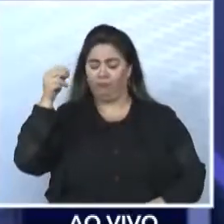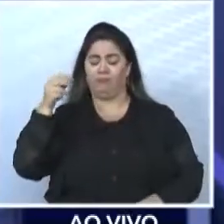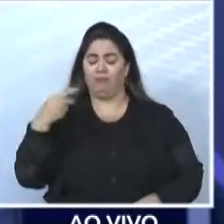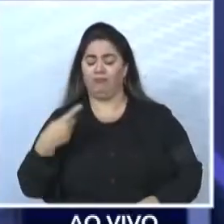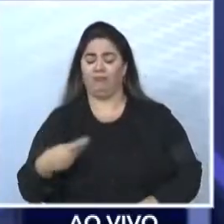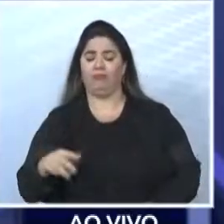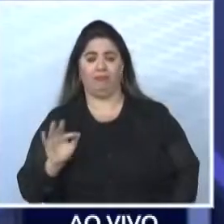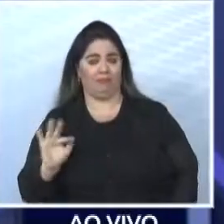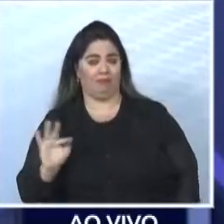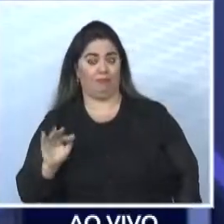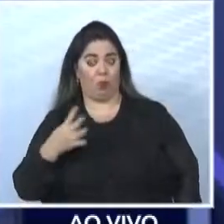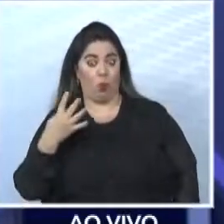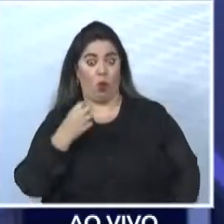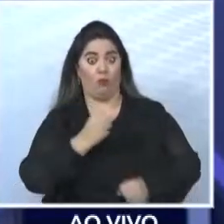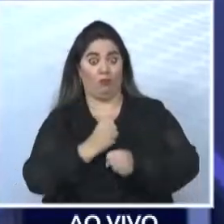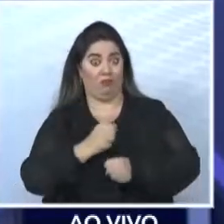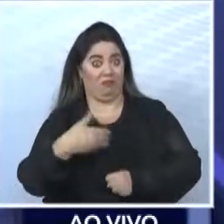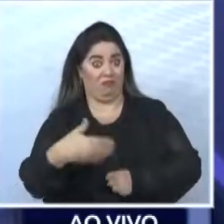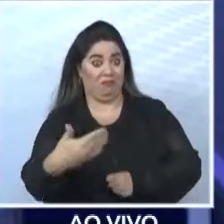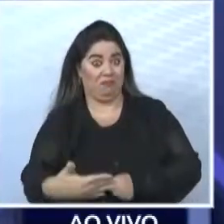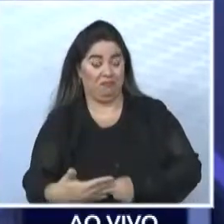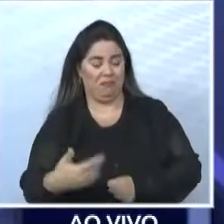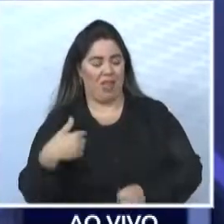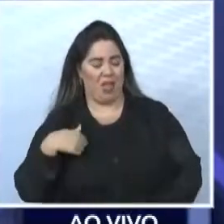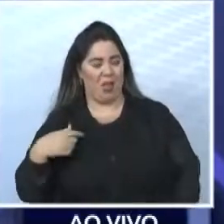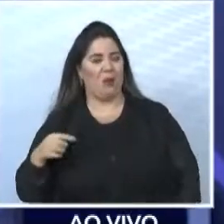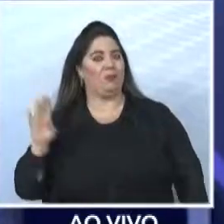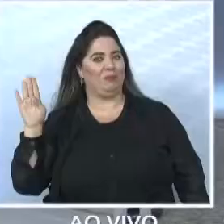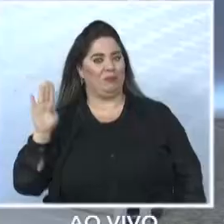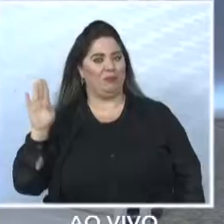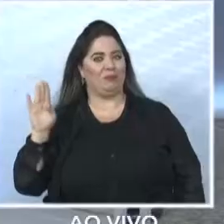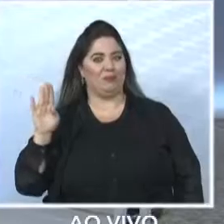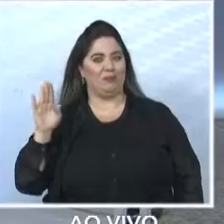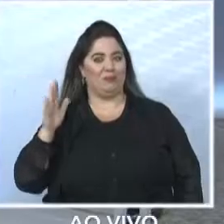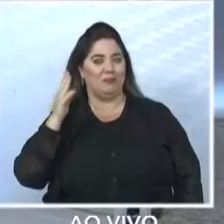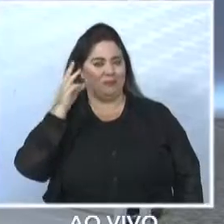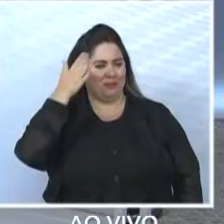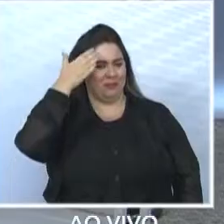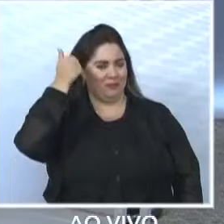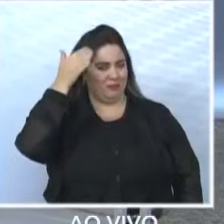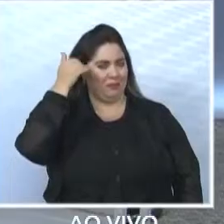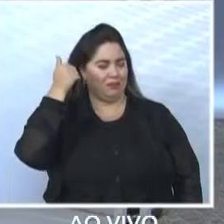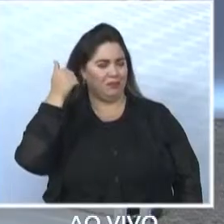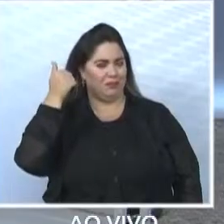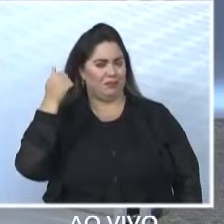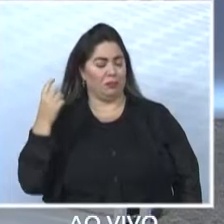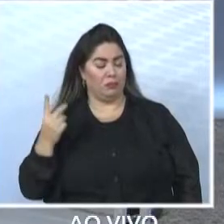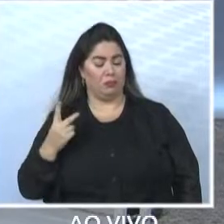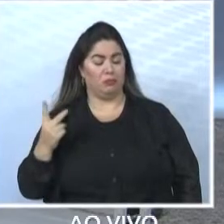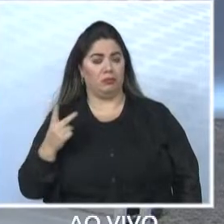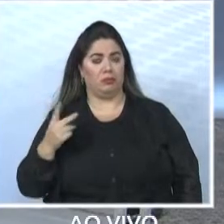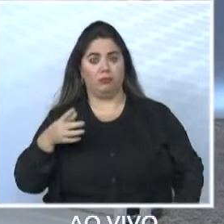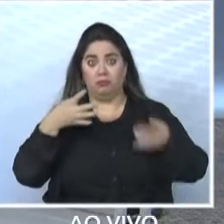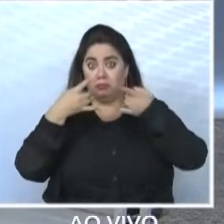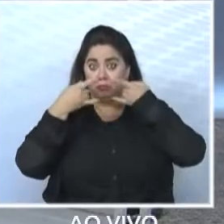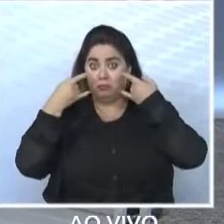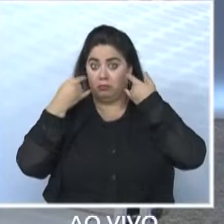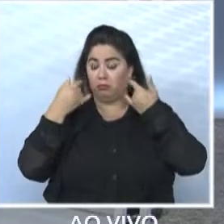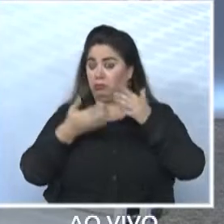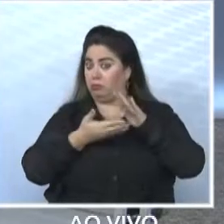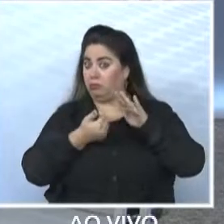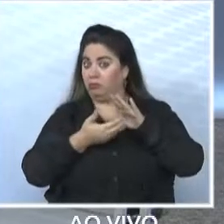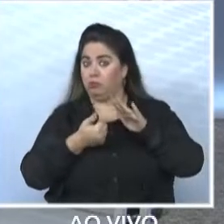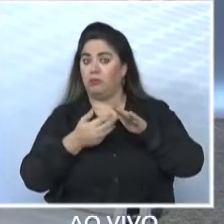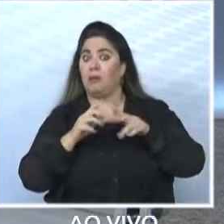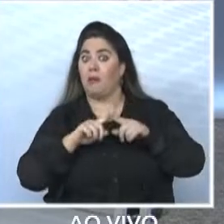Eu e o candidato Alexandre Ferreira estamos aqui nos estúdios da Repór TV, sem máscaras, mas respeitando